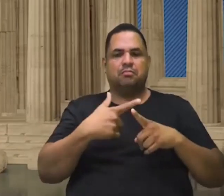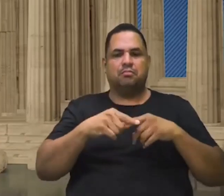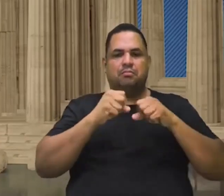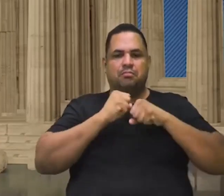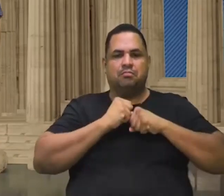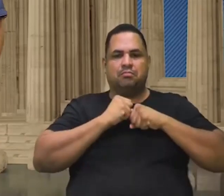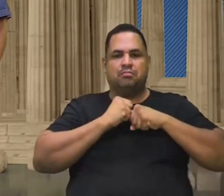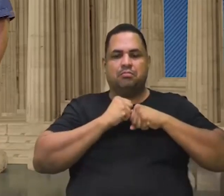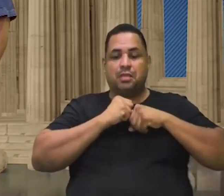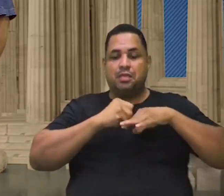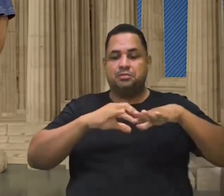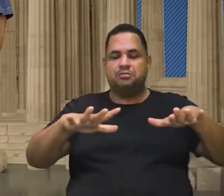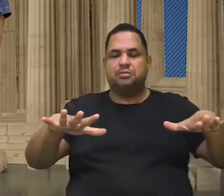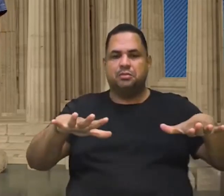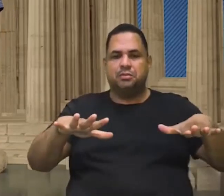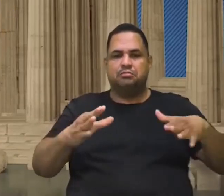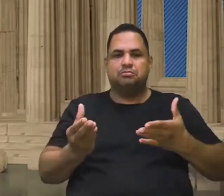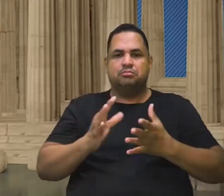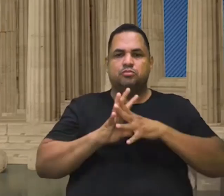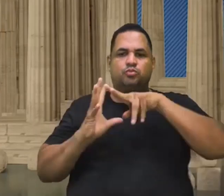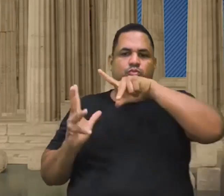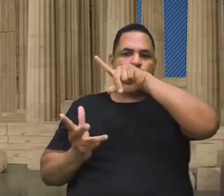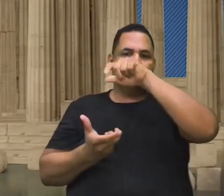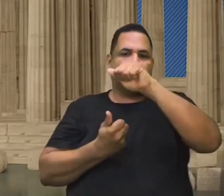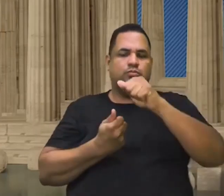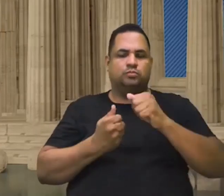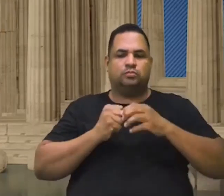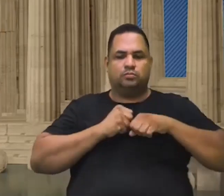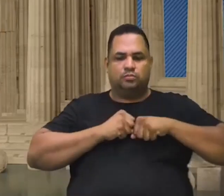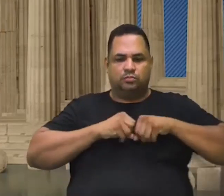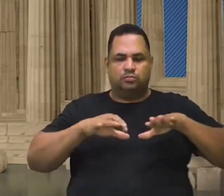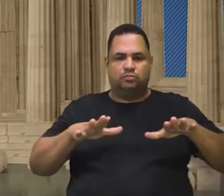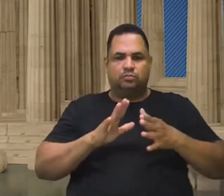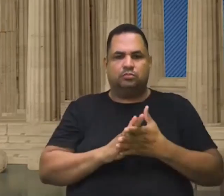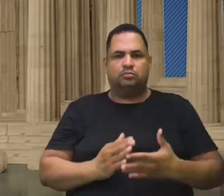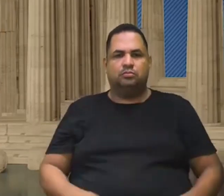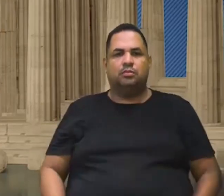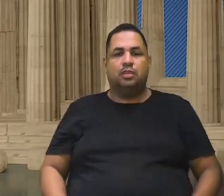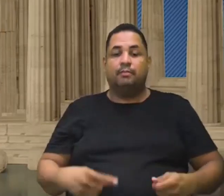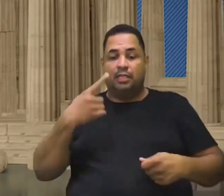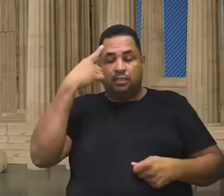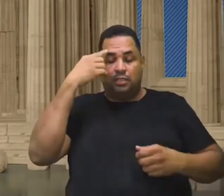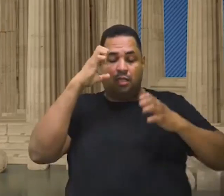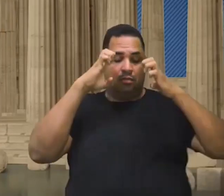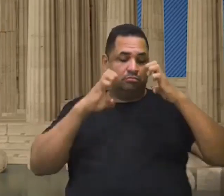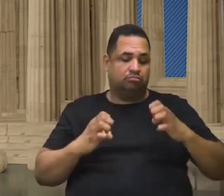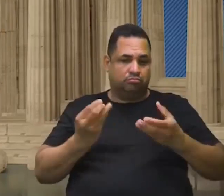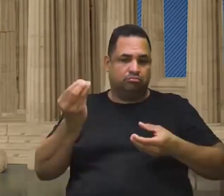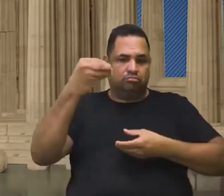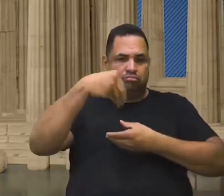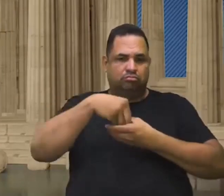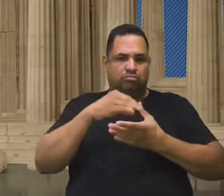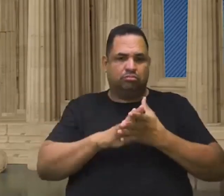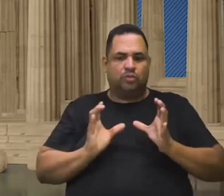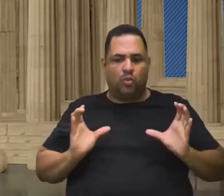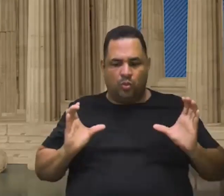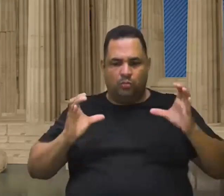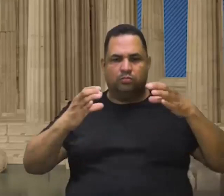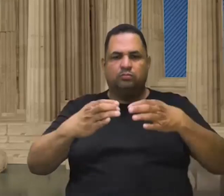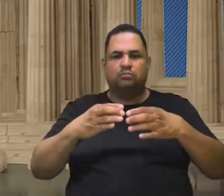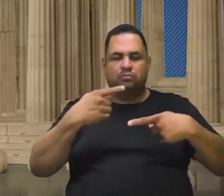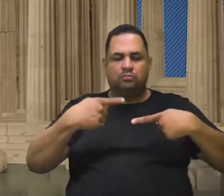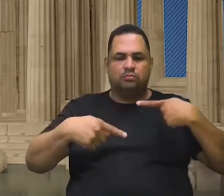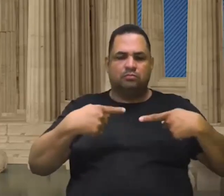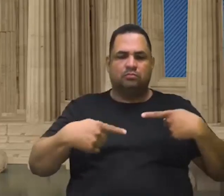mensagem espalha o mundo todo. Então, é nessa perspectiva que a ética deve estar inserida no âmbito coletivo, inclusive